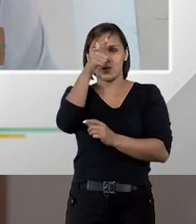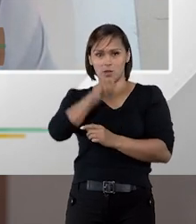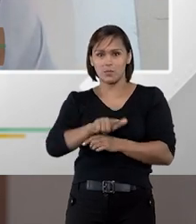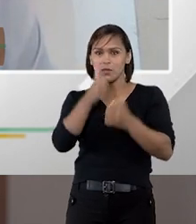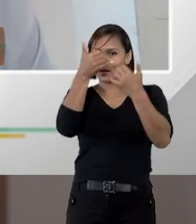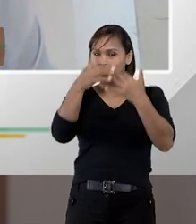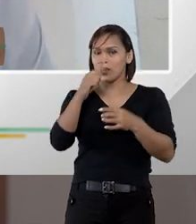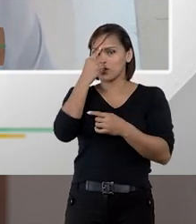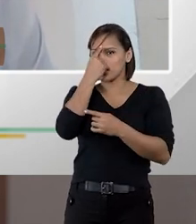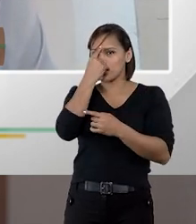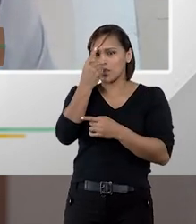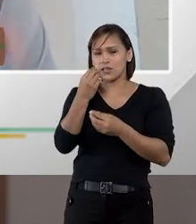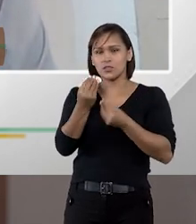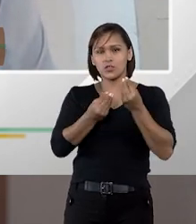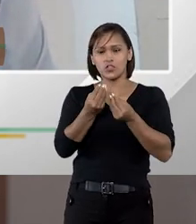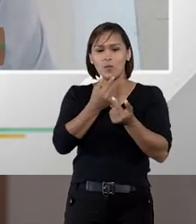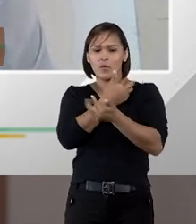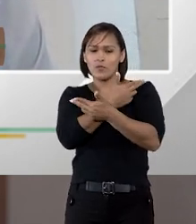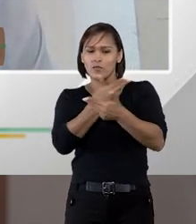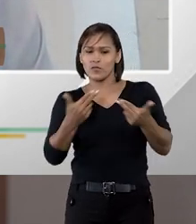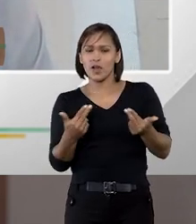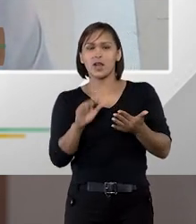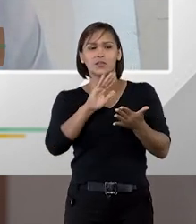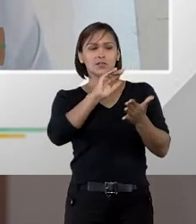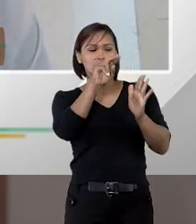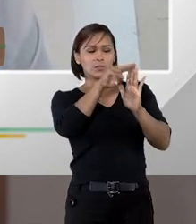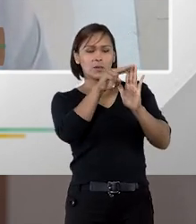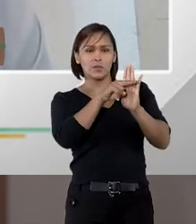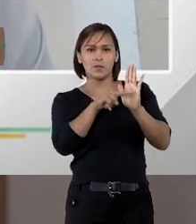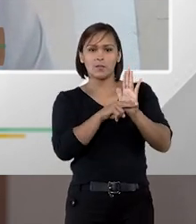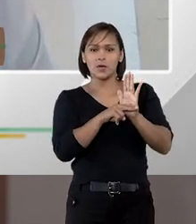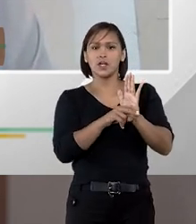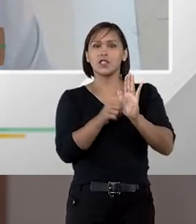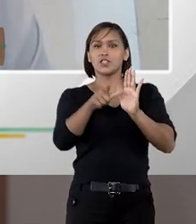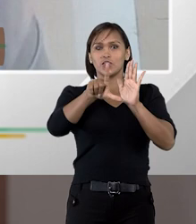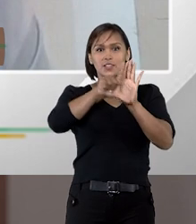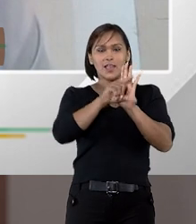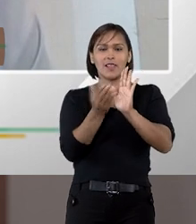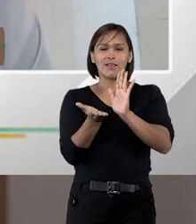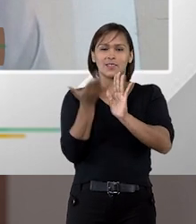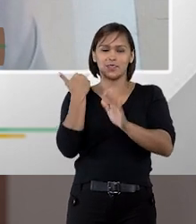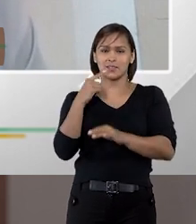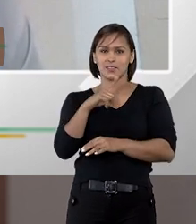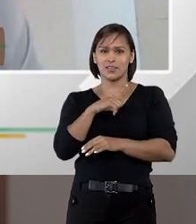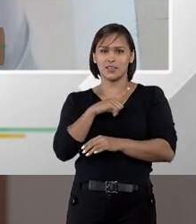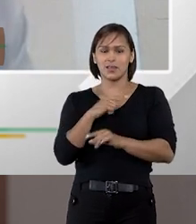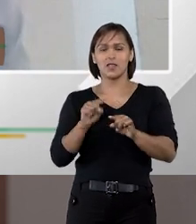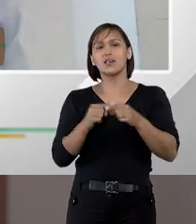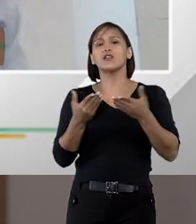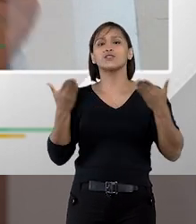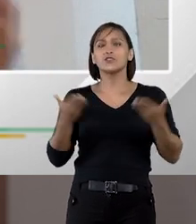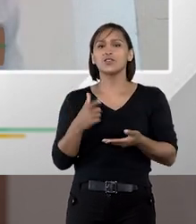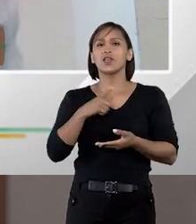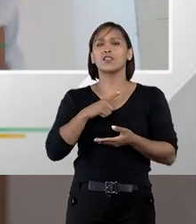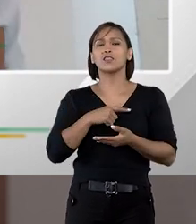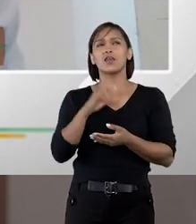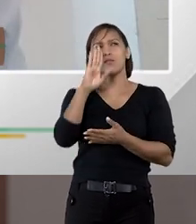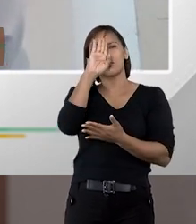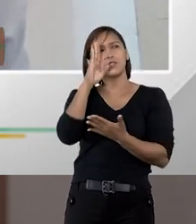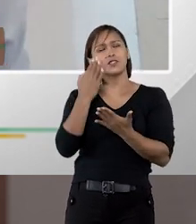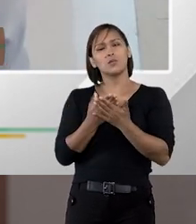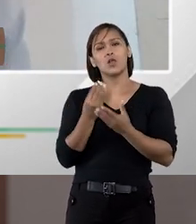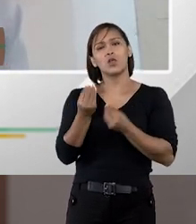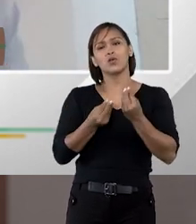eu repito a ideia de que como muitos aspectos aqui foram replicados de legislação anterior a gente já tem uma